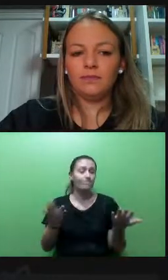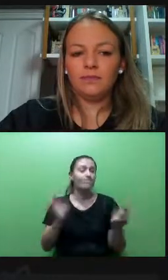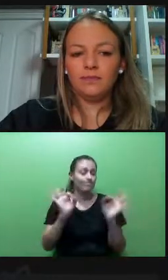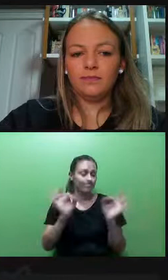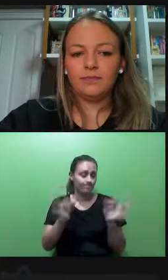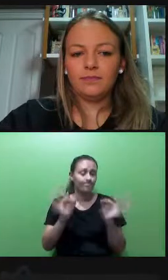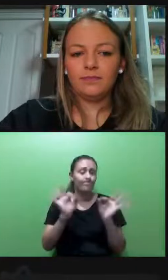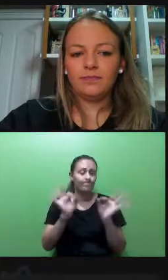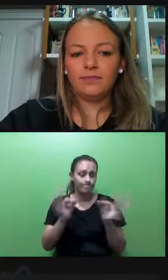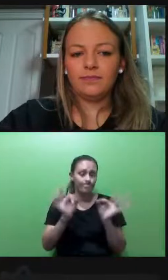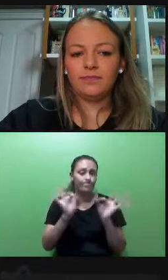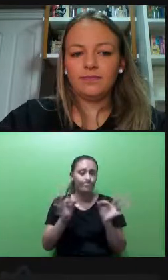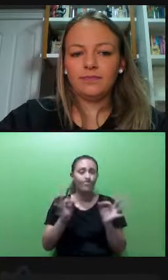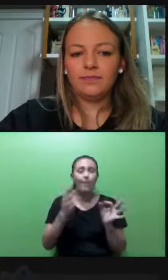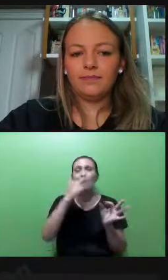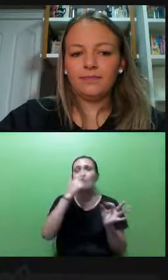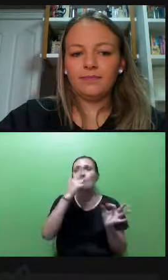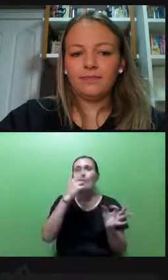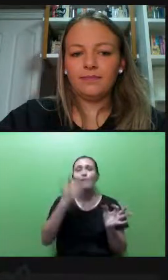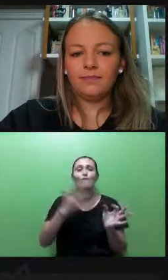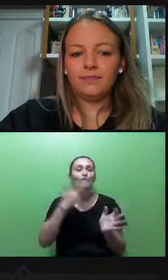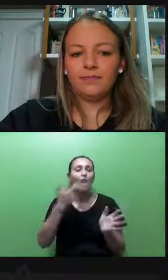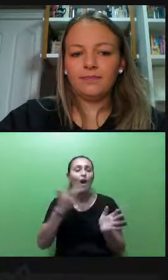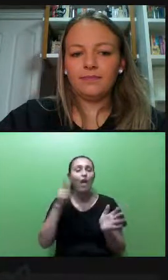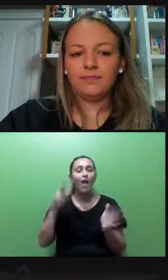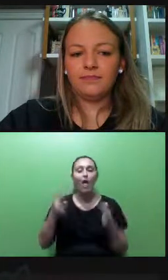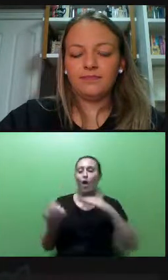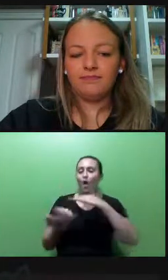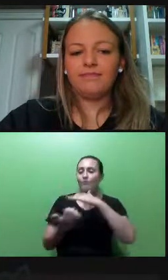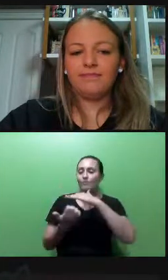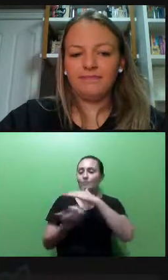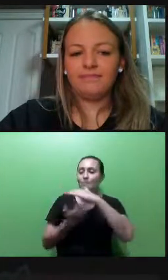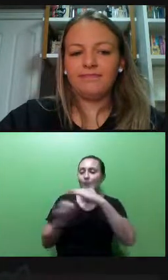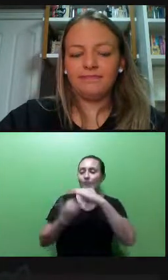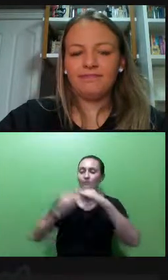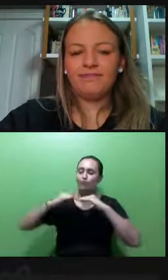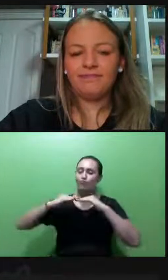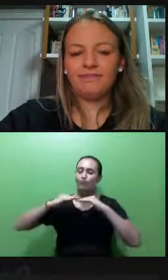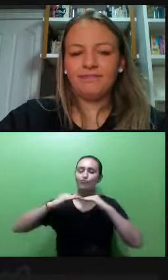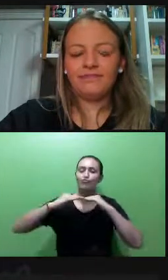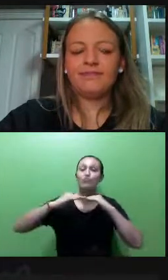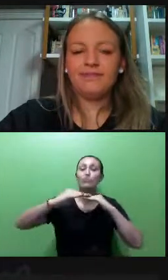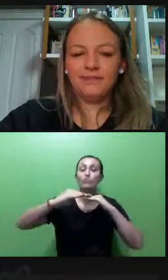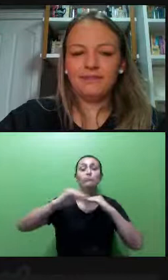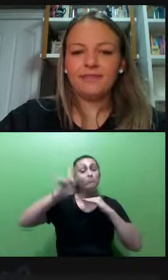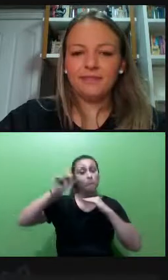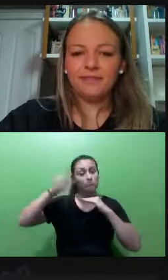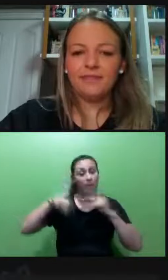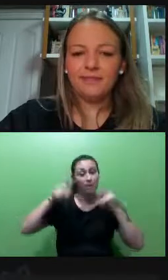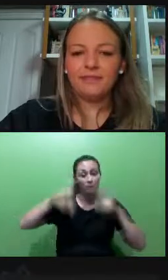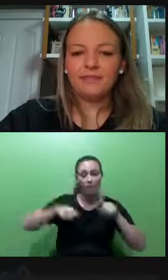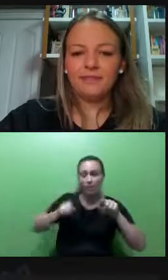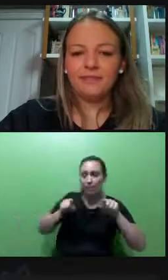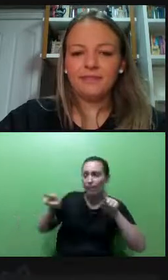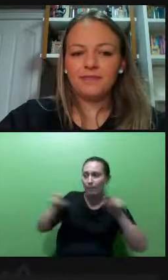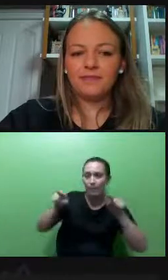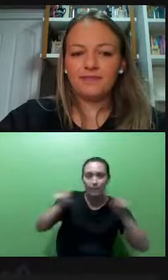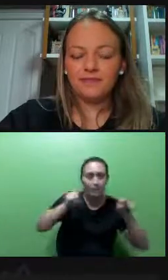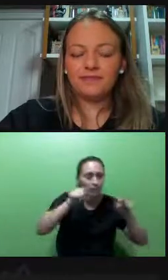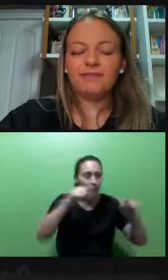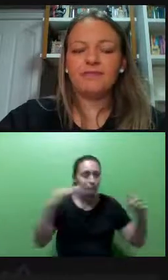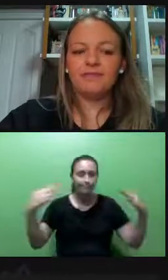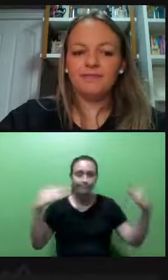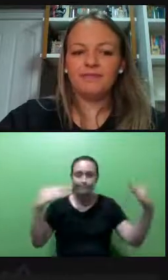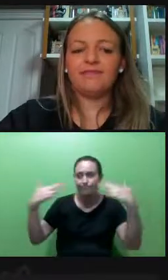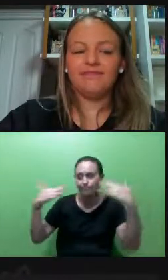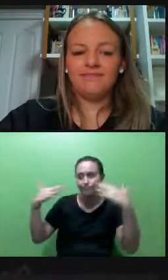a gente chama de uma organização horizontal então são as próprias pessoas que estão nessas posições, que estão olhando para essas posições, né, não